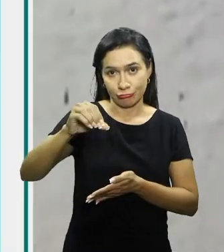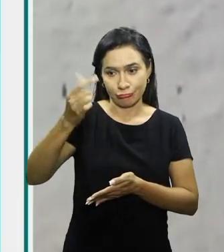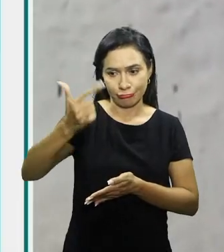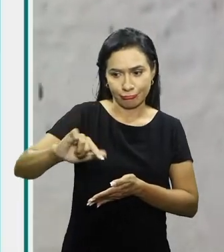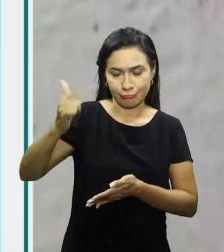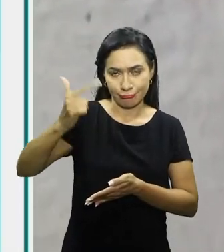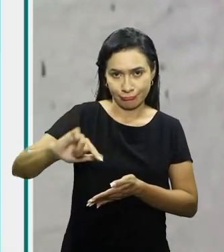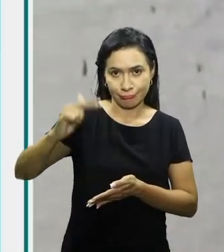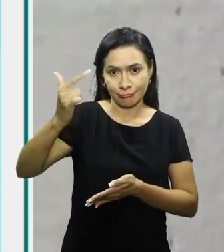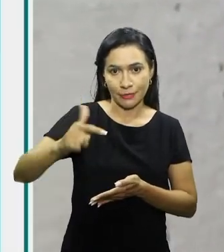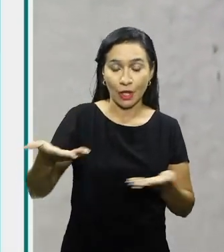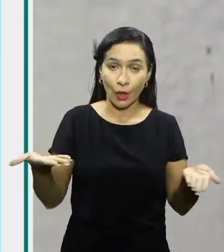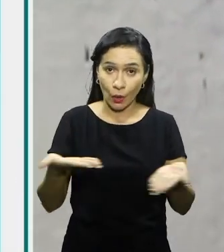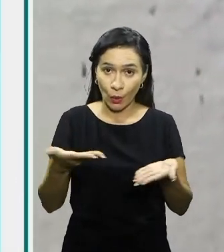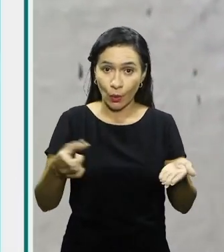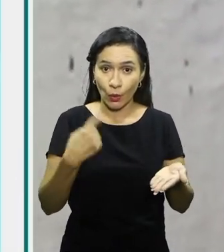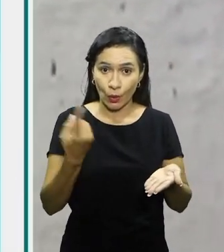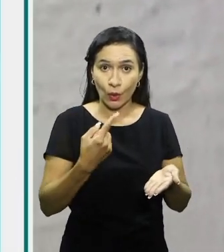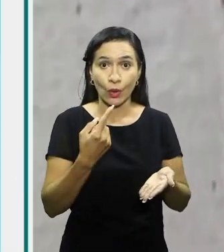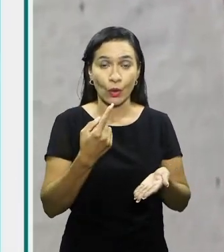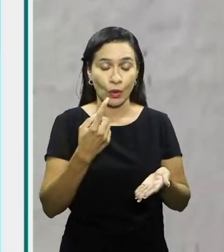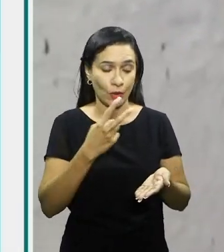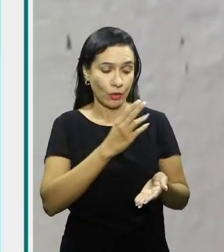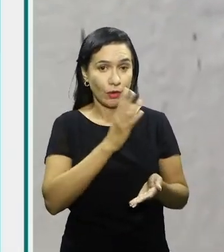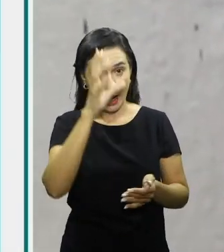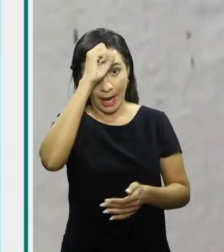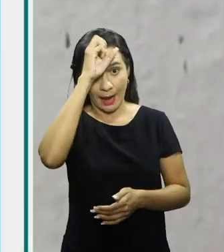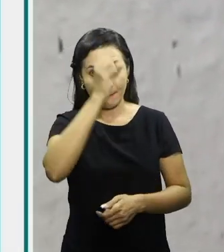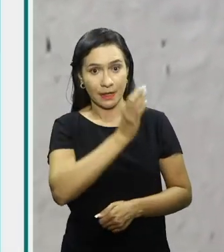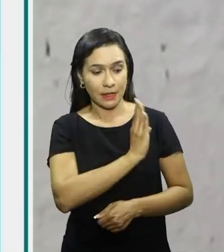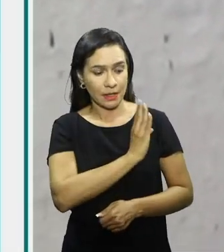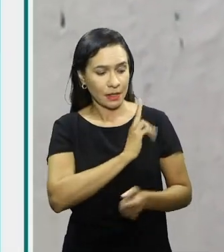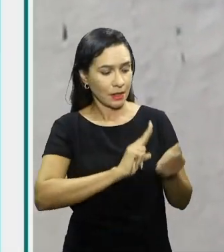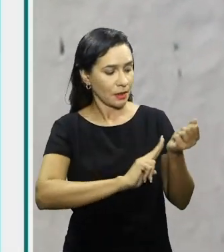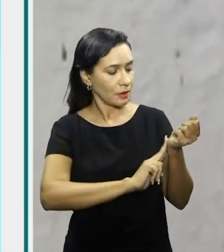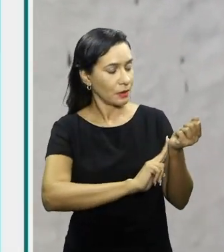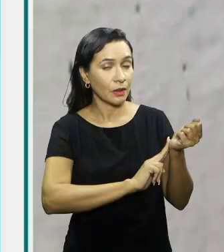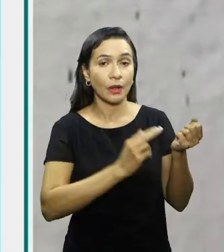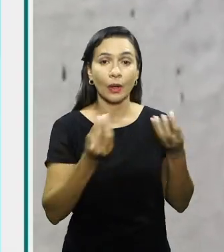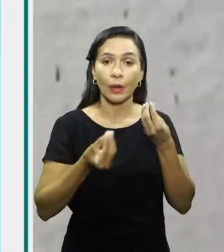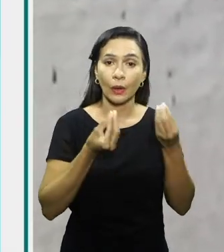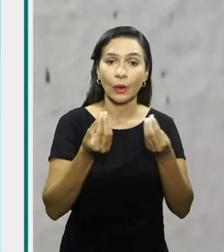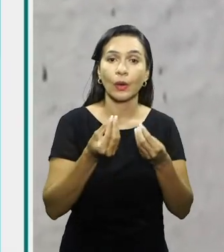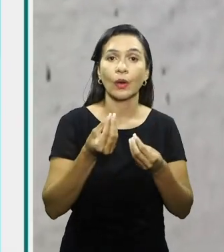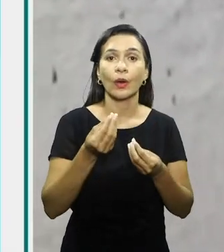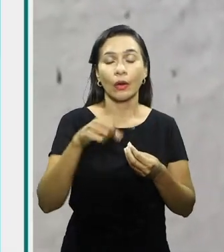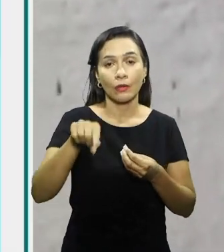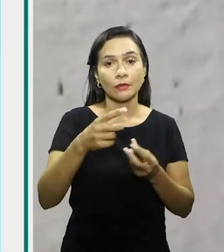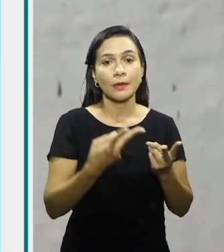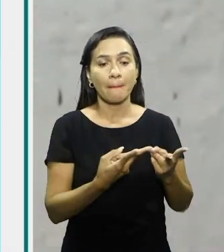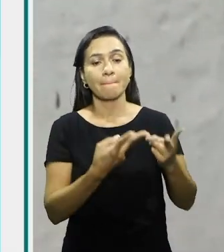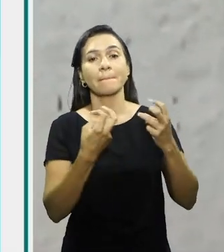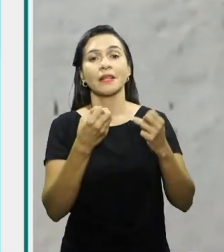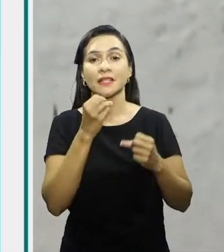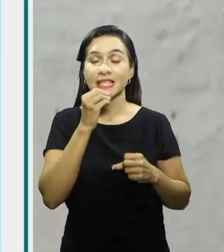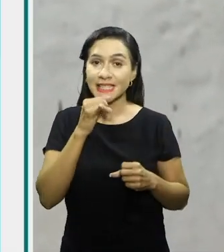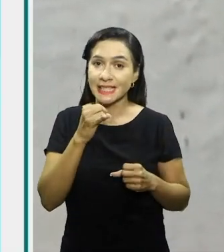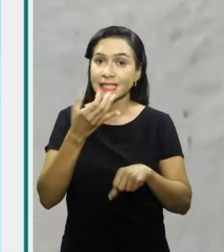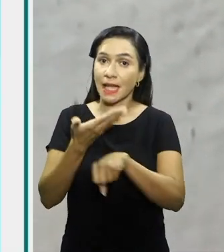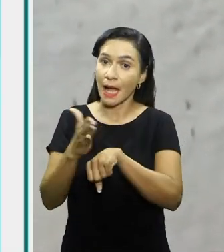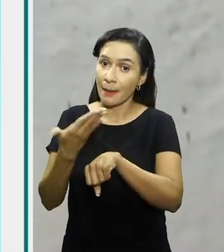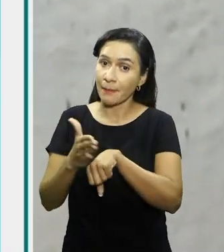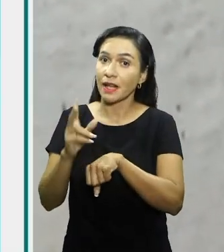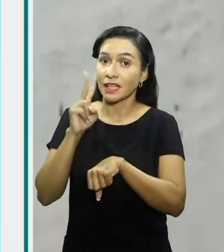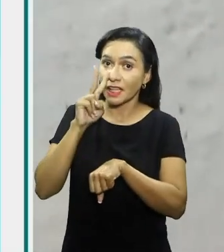nós vimos hoje, como ver sua frequência cardíaca, vocês vão ver se os movimentos, se o exercício está muito